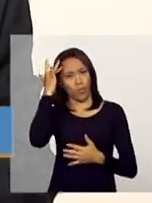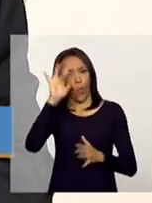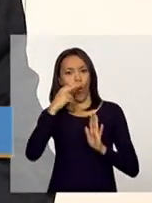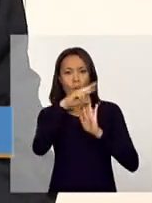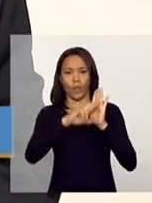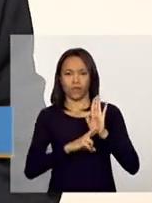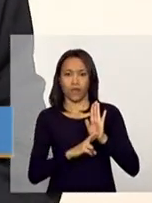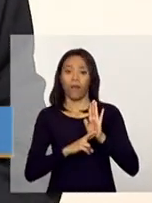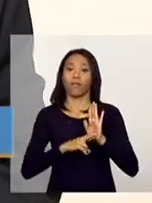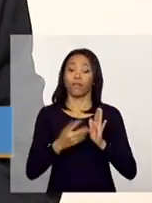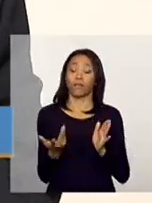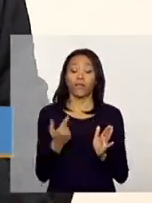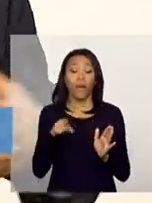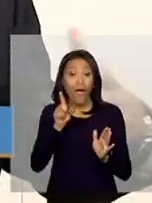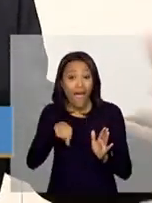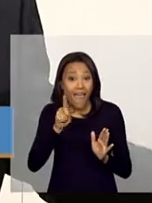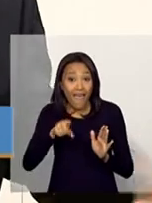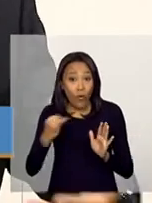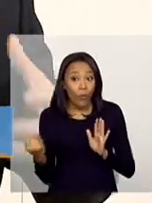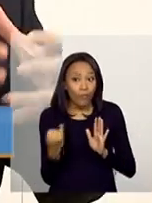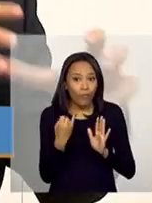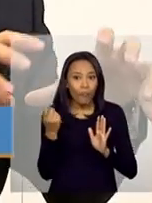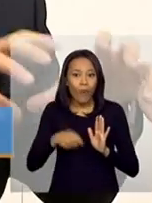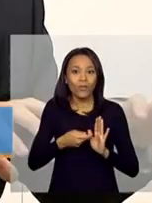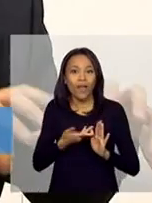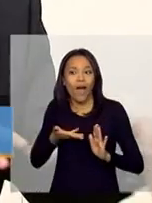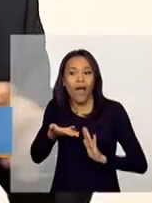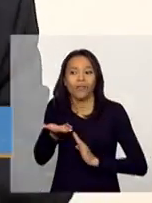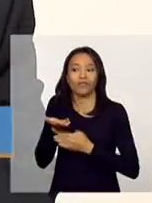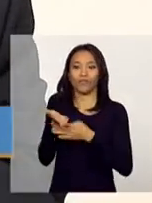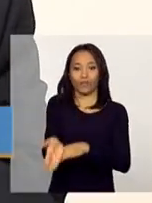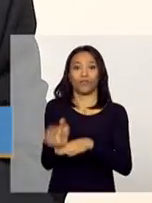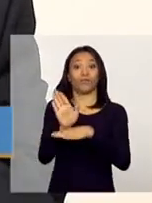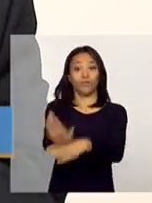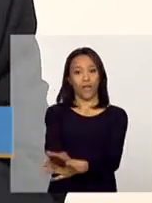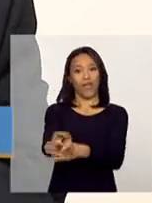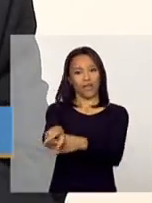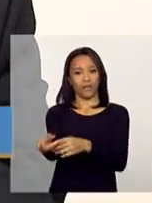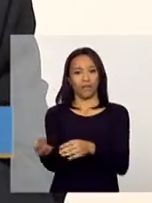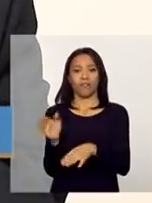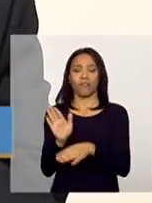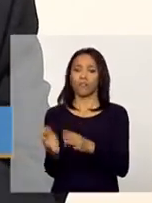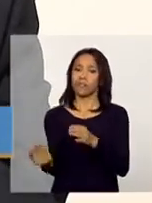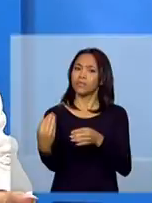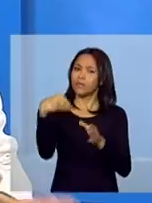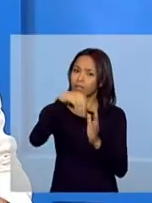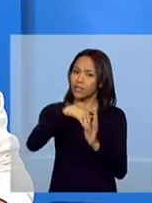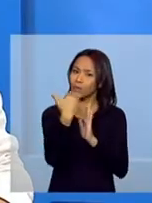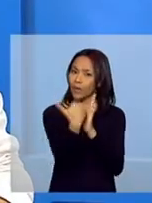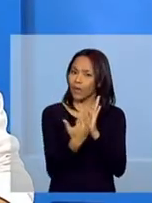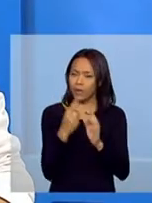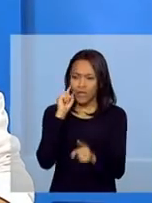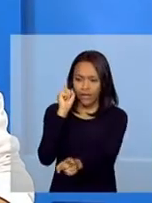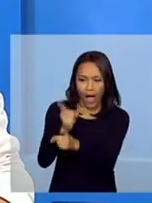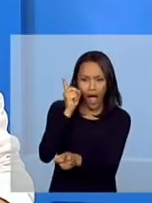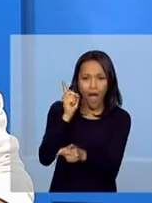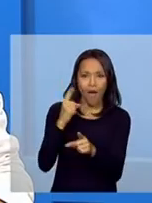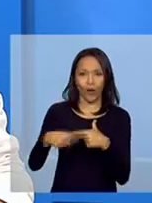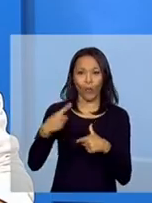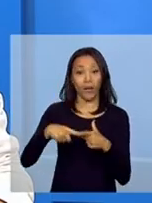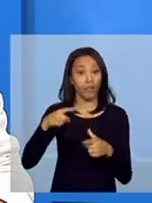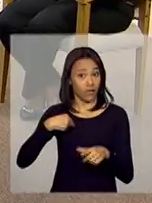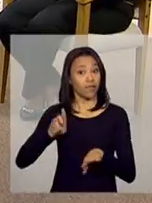foco para que a gente possa fazer um trabalho conjunto em prol da permanência da família no programa. Identificar os problemas e tentar resolvê-los.